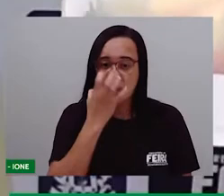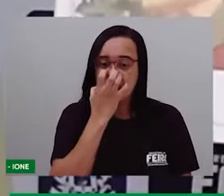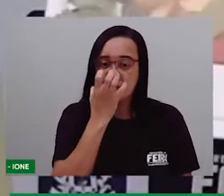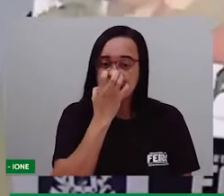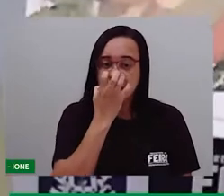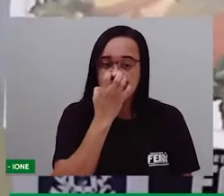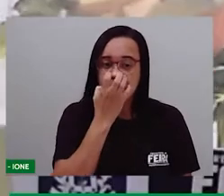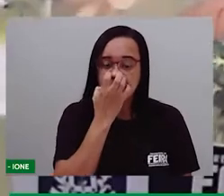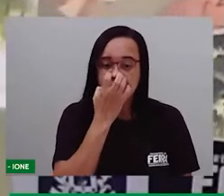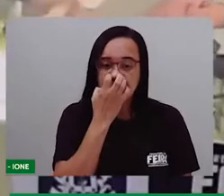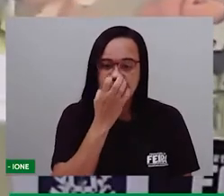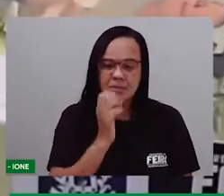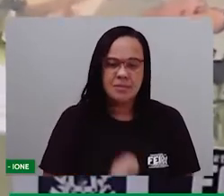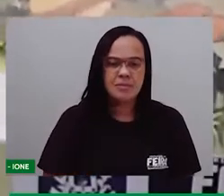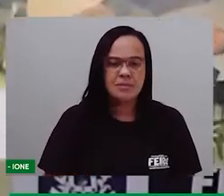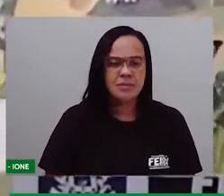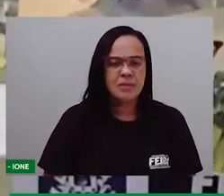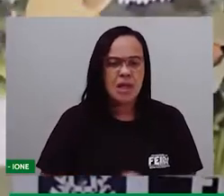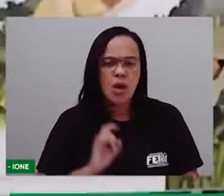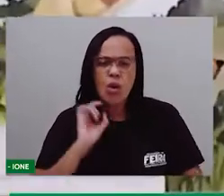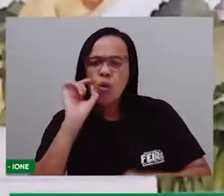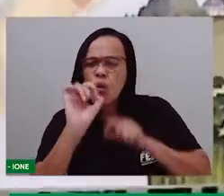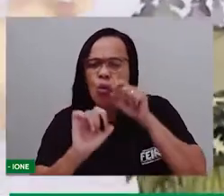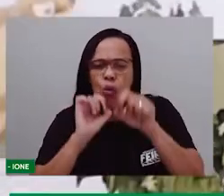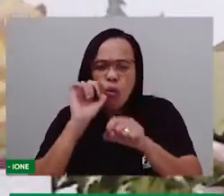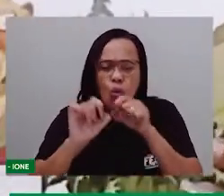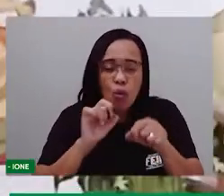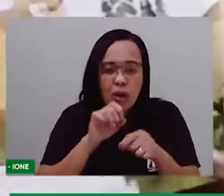O que será que Trezou farei em roda?